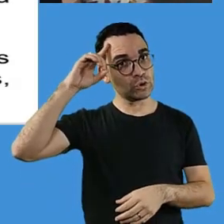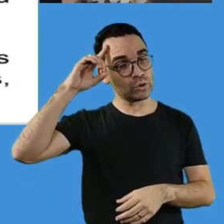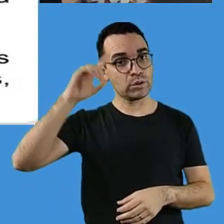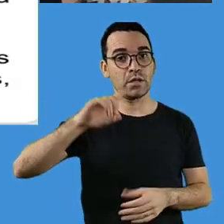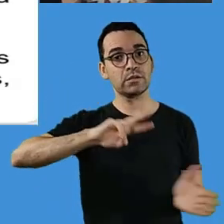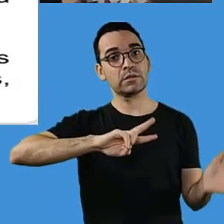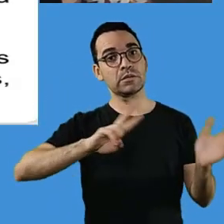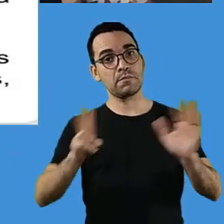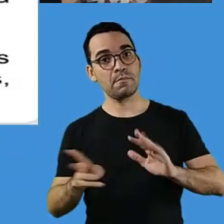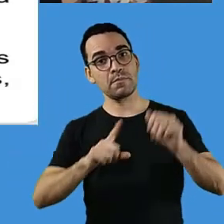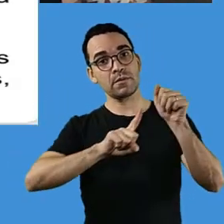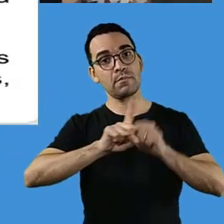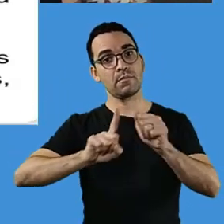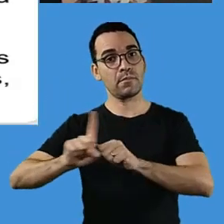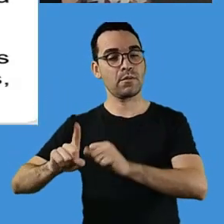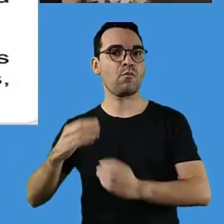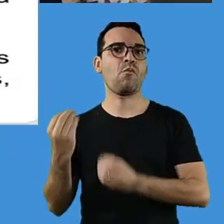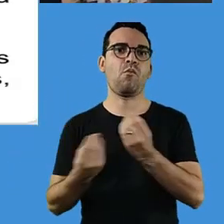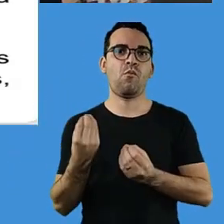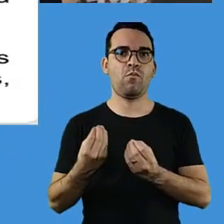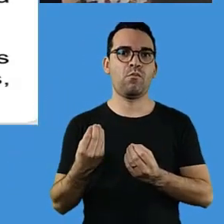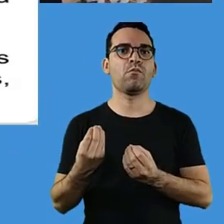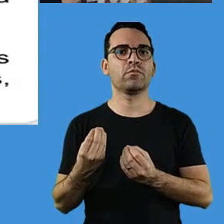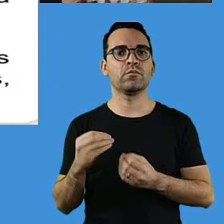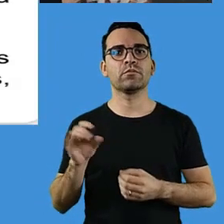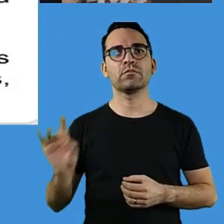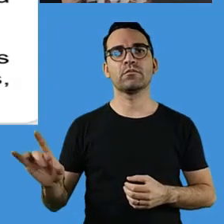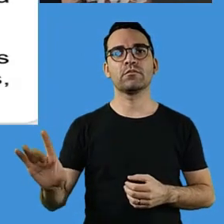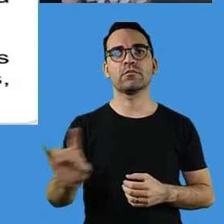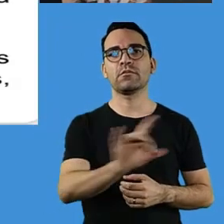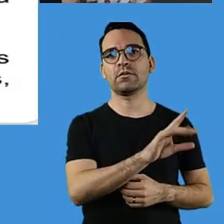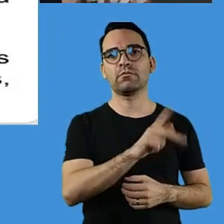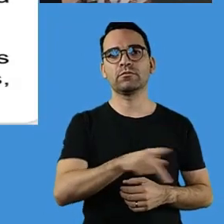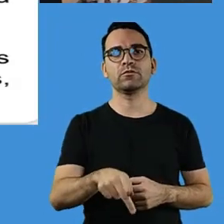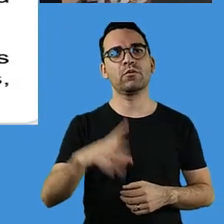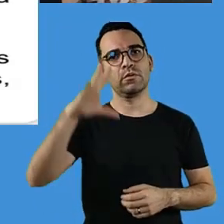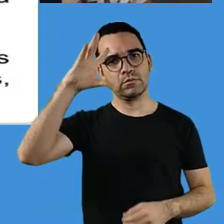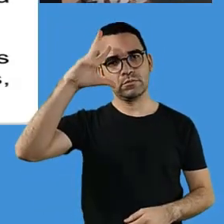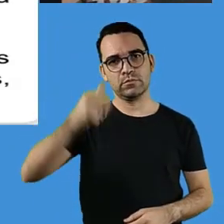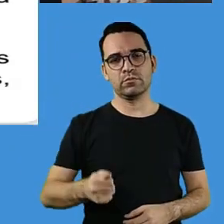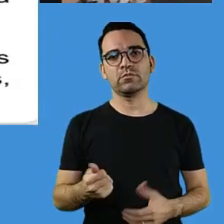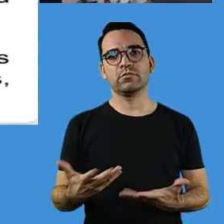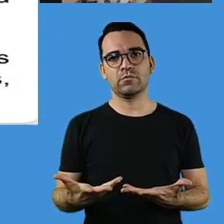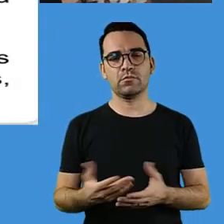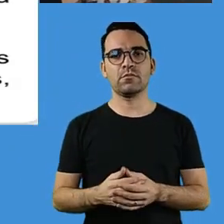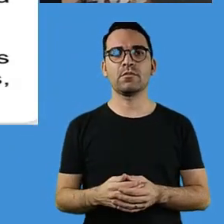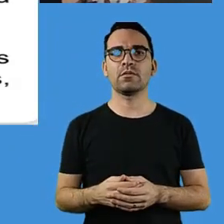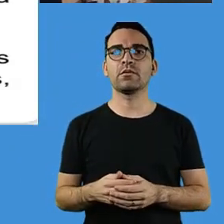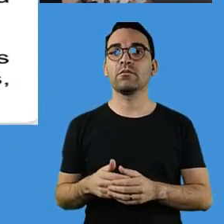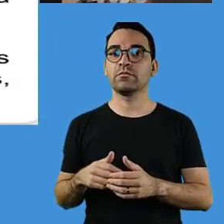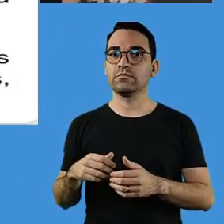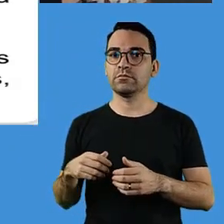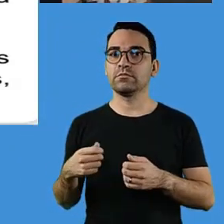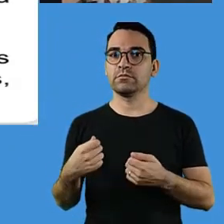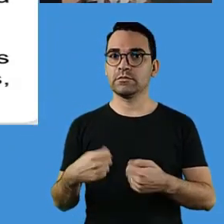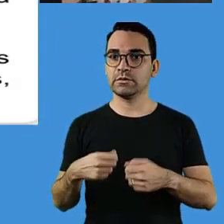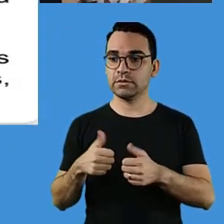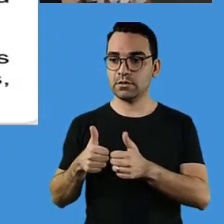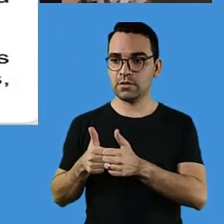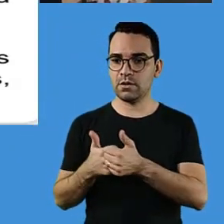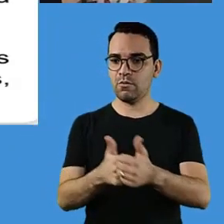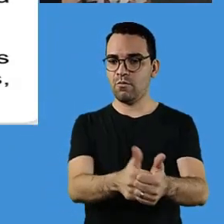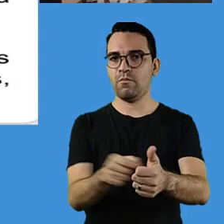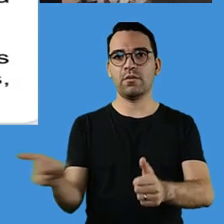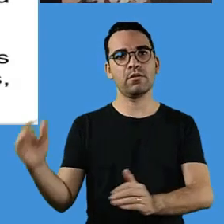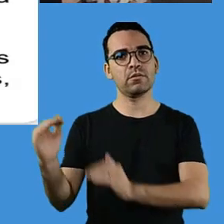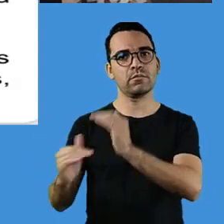ocasionalmente, isso vai de cada professor. E sempre estar acompanhando, dando um feedback,